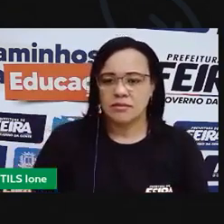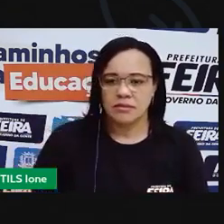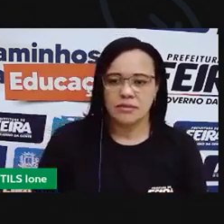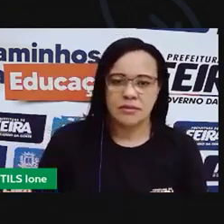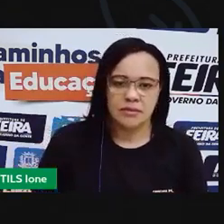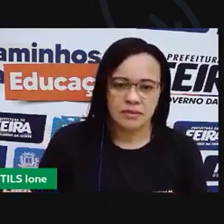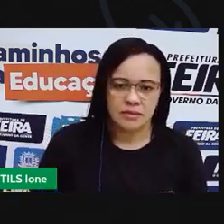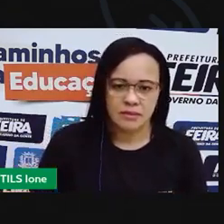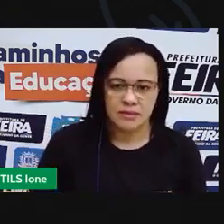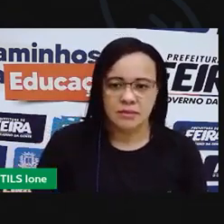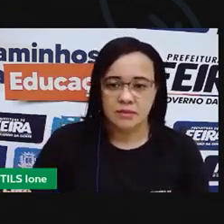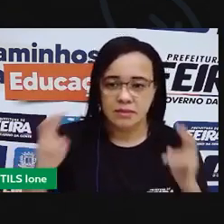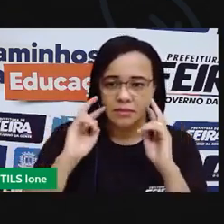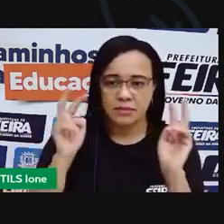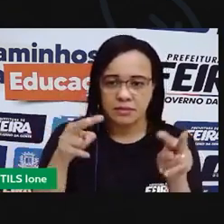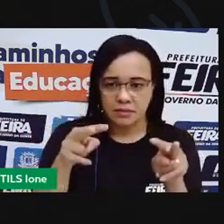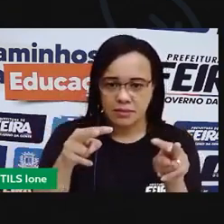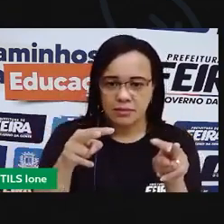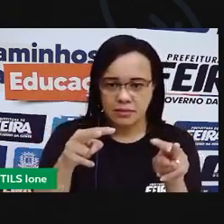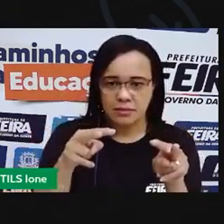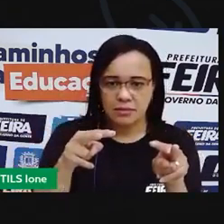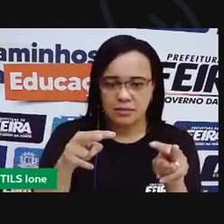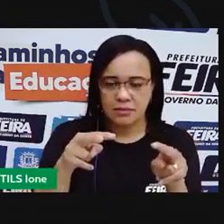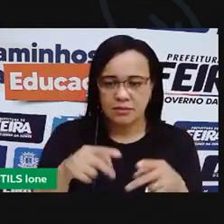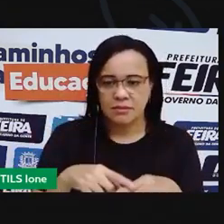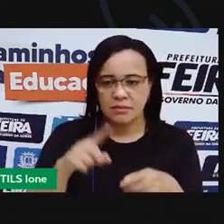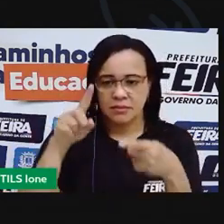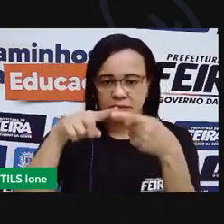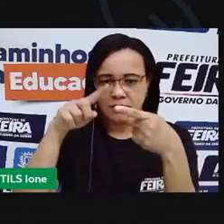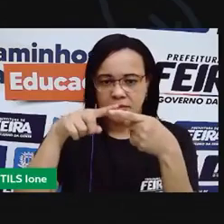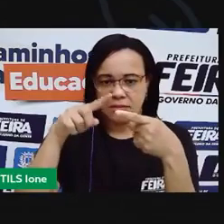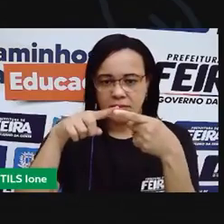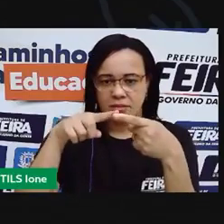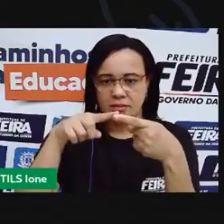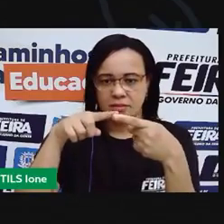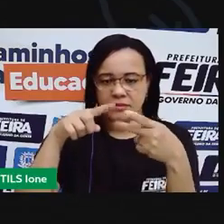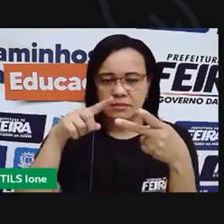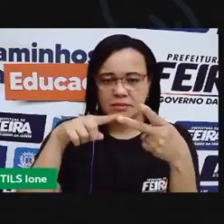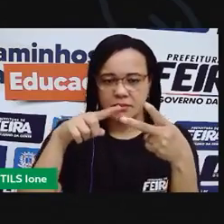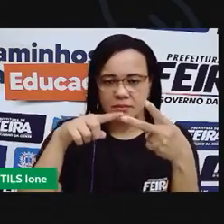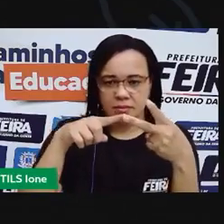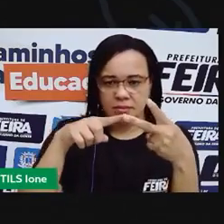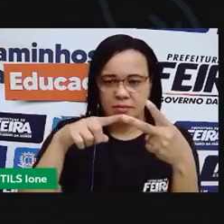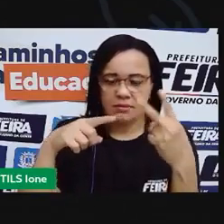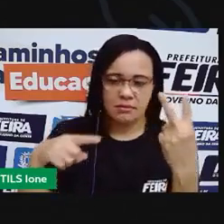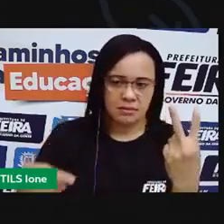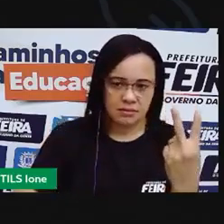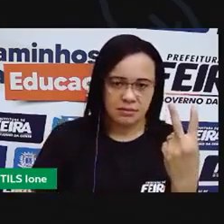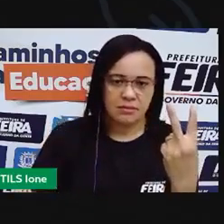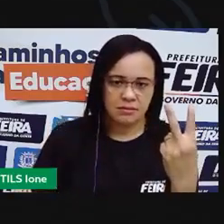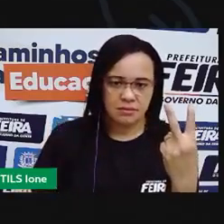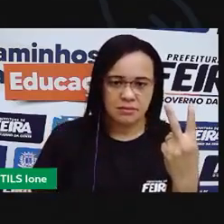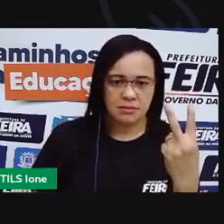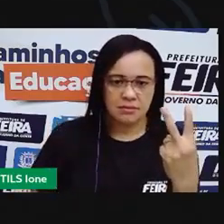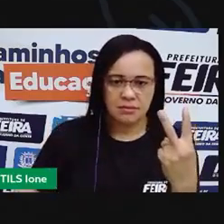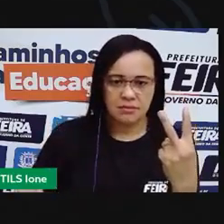olha aqui nessa tem um dois copos